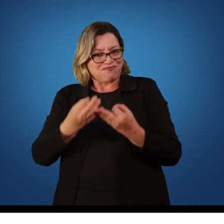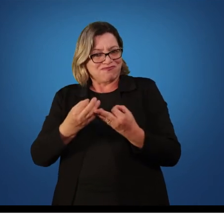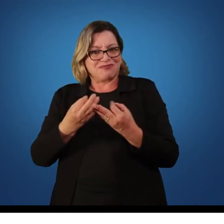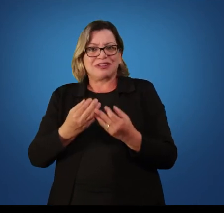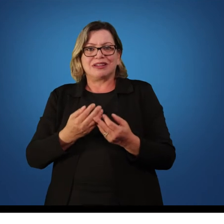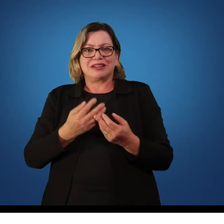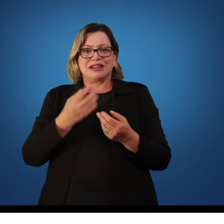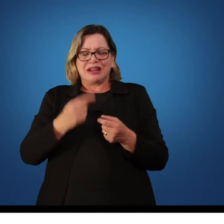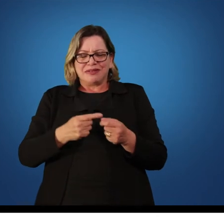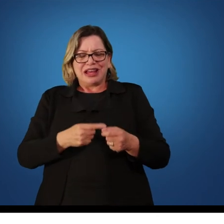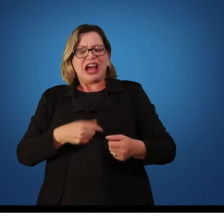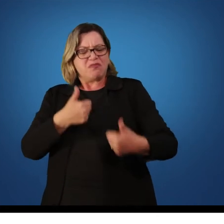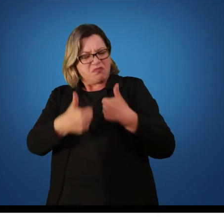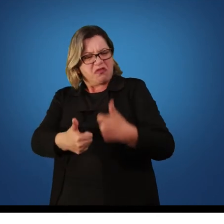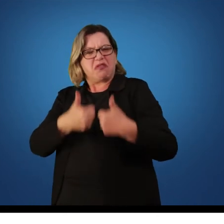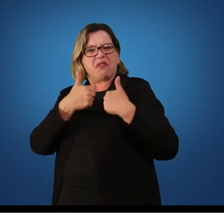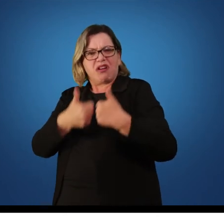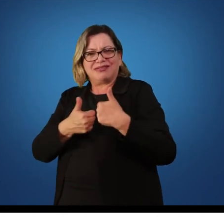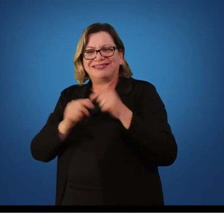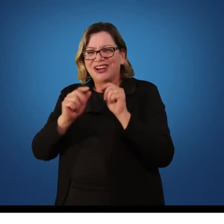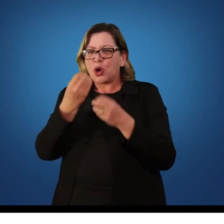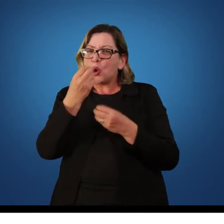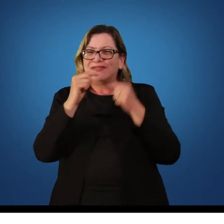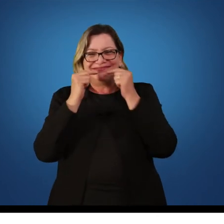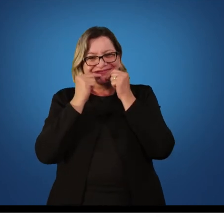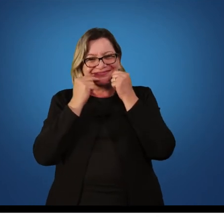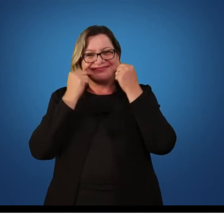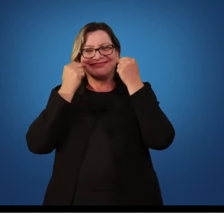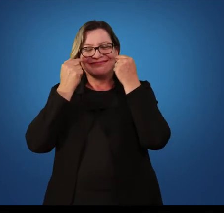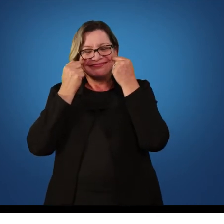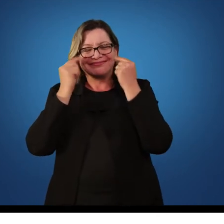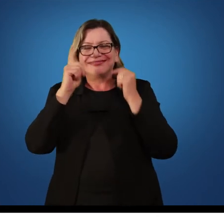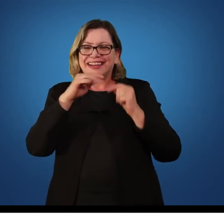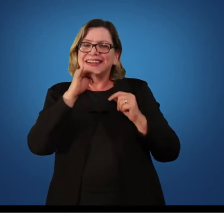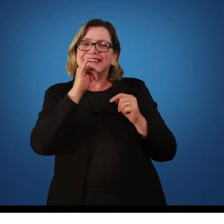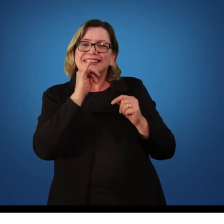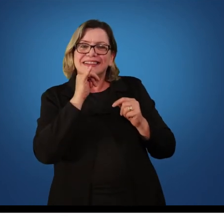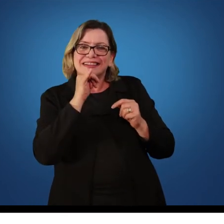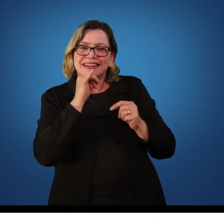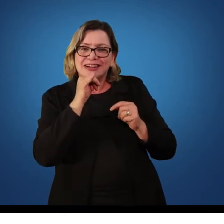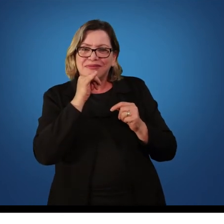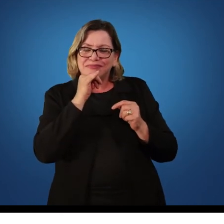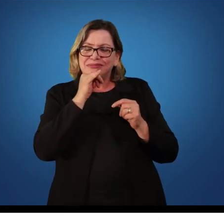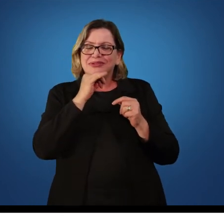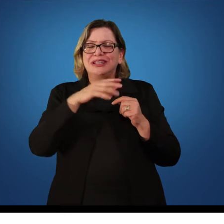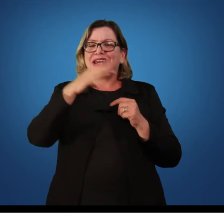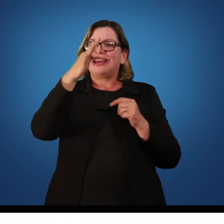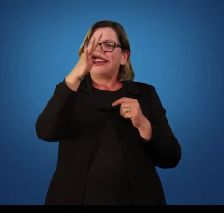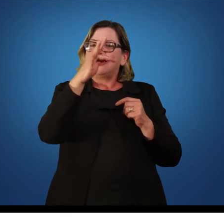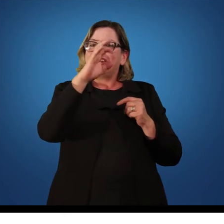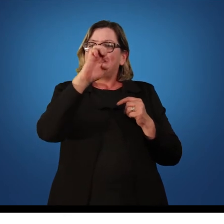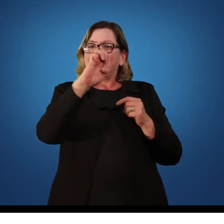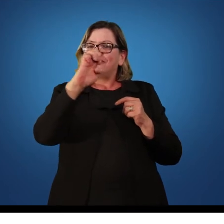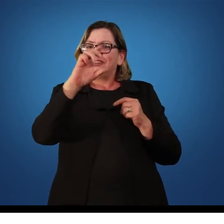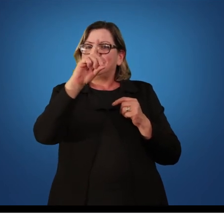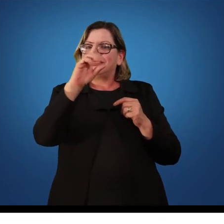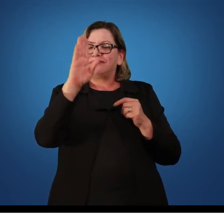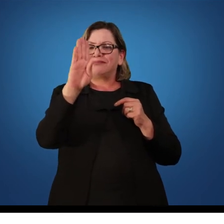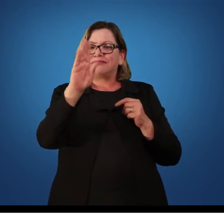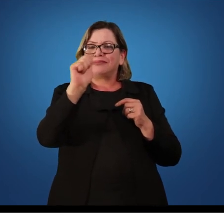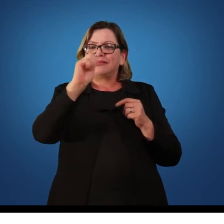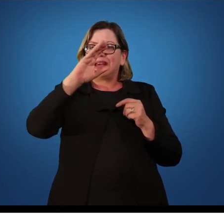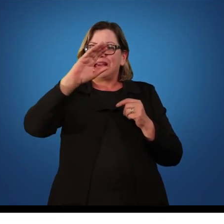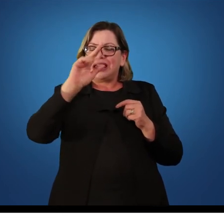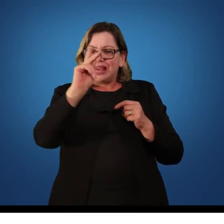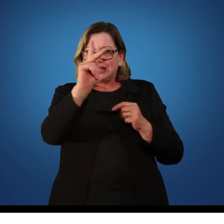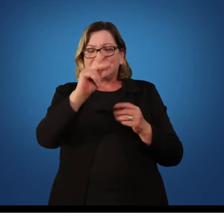Então, bom trabalho ou um sorriso, são exemplos de feedback que reforçam para que o aluno